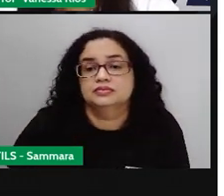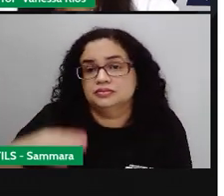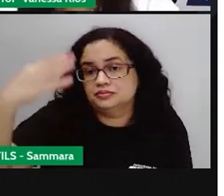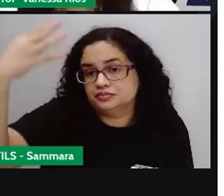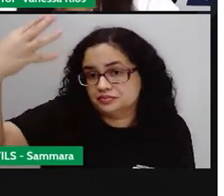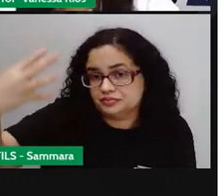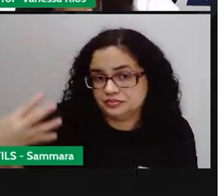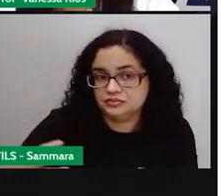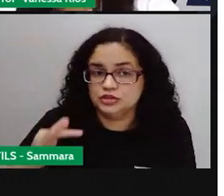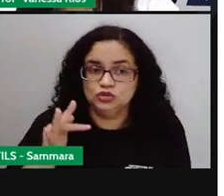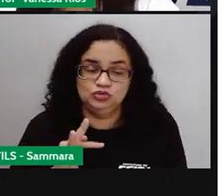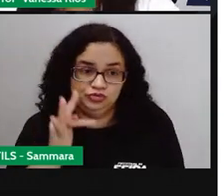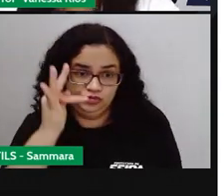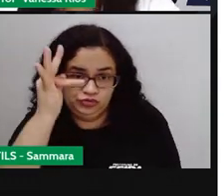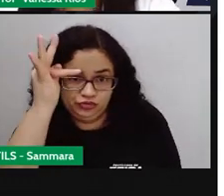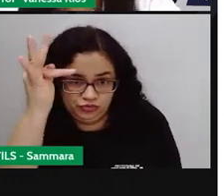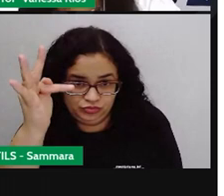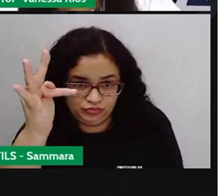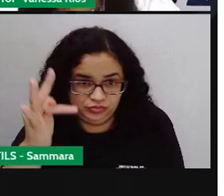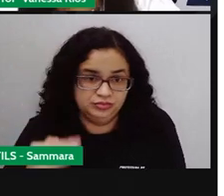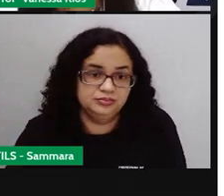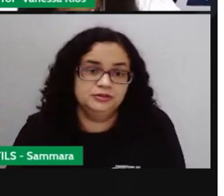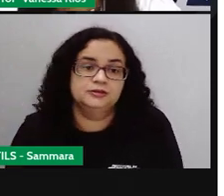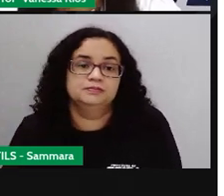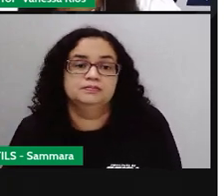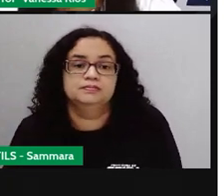coluna do futuro